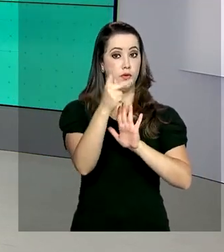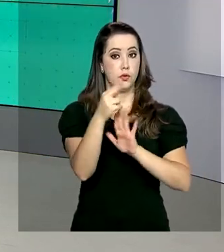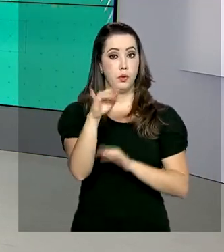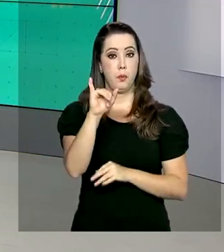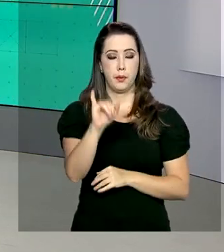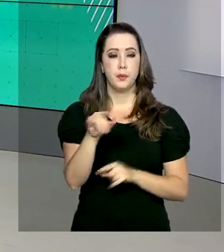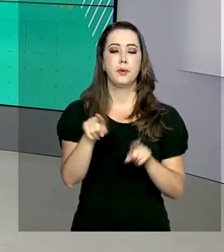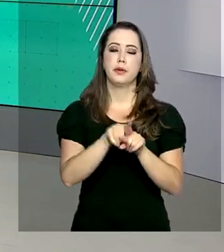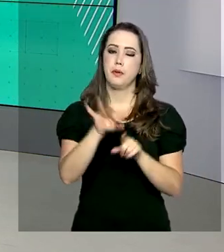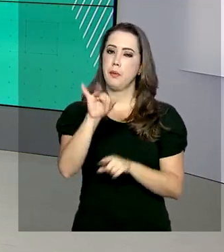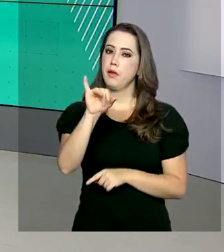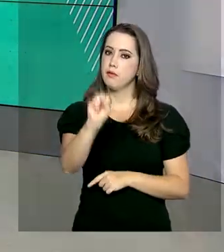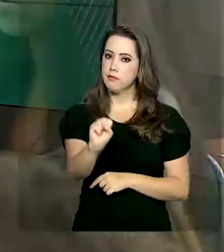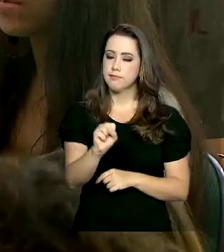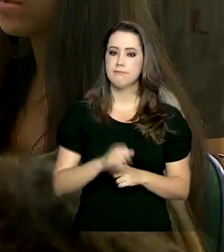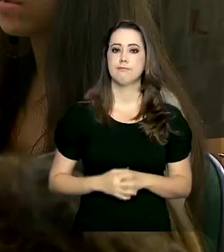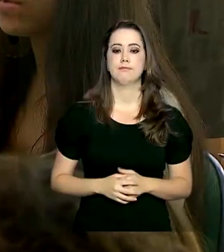Fies.